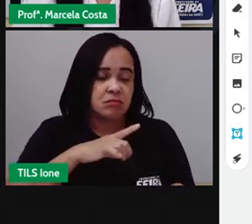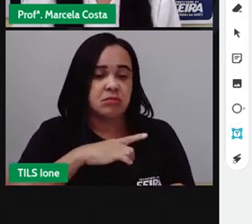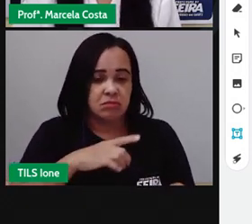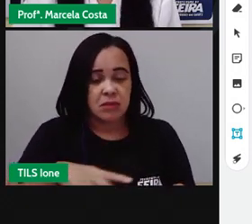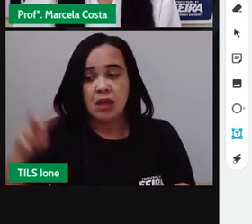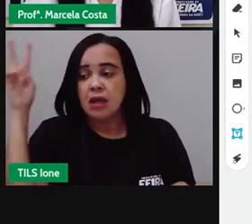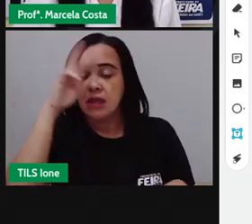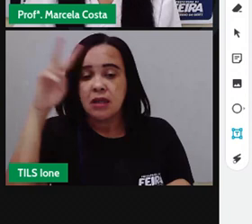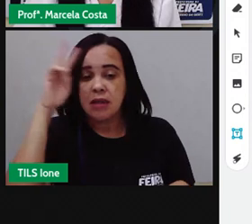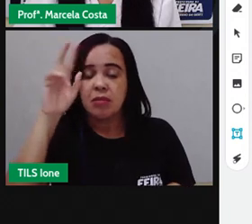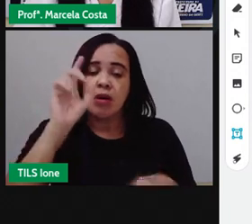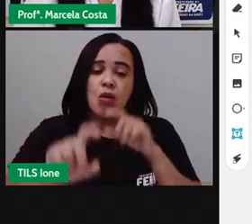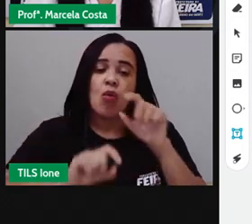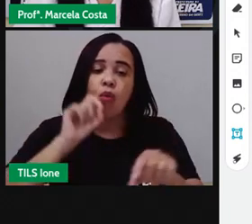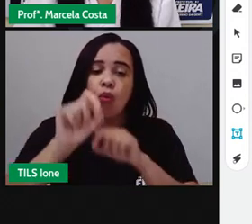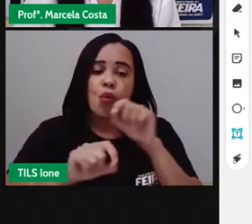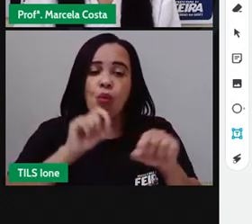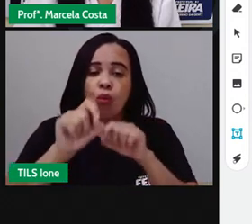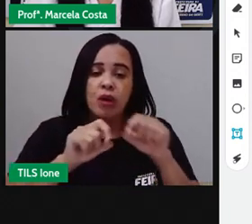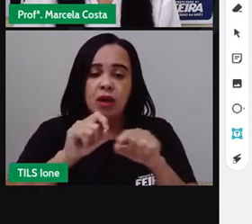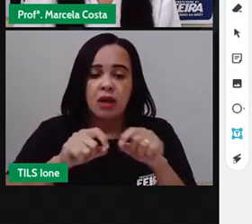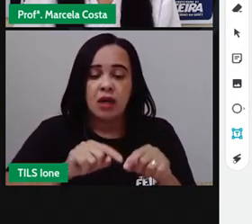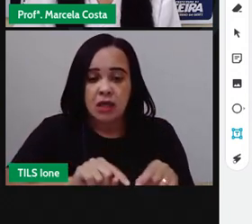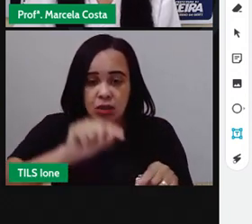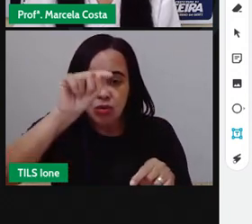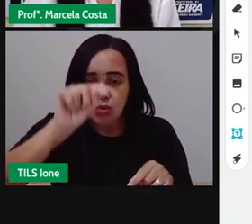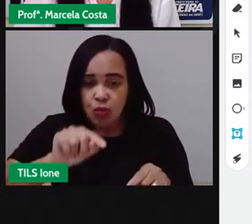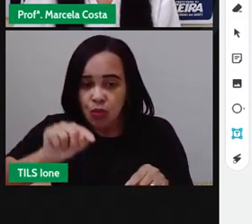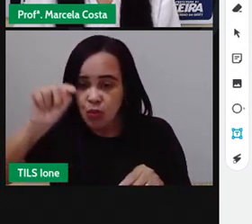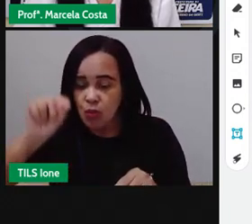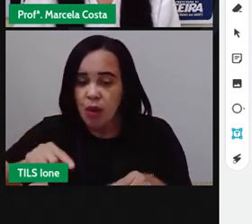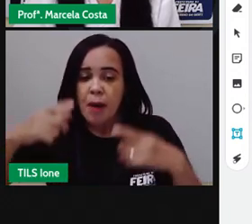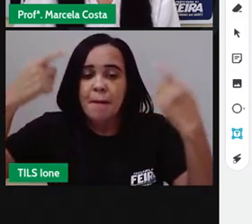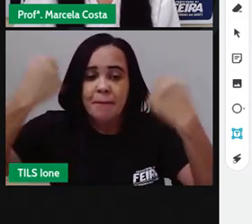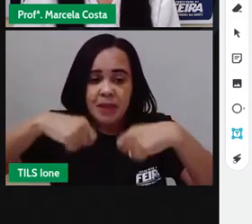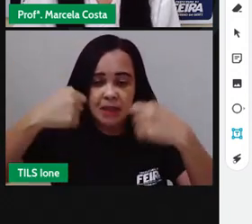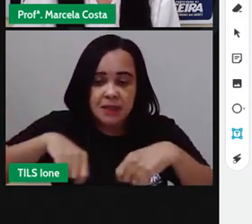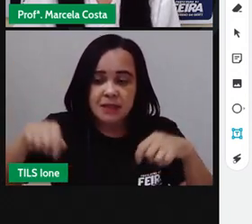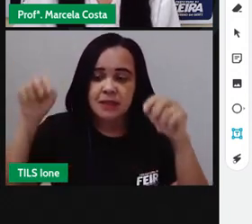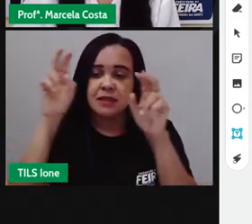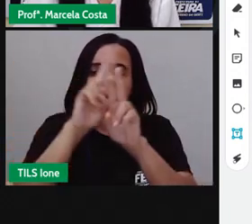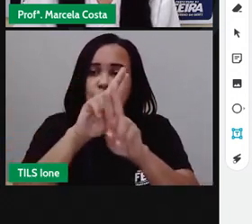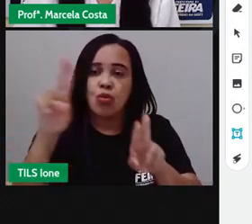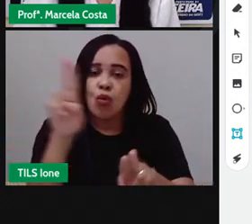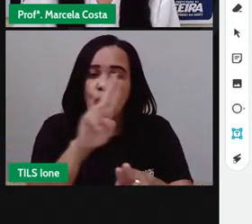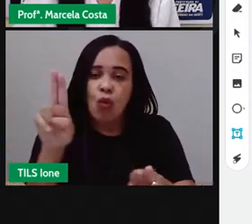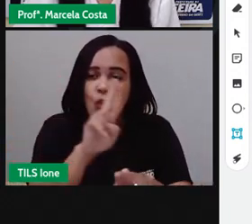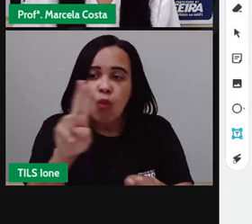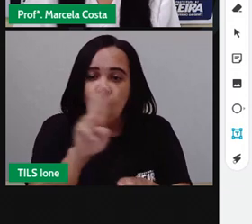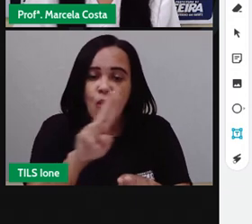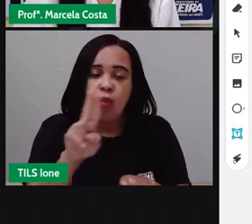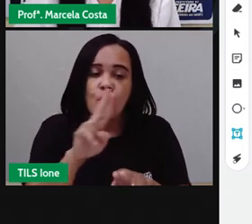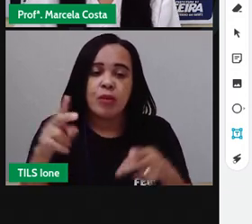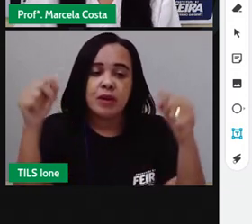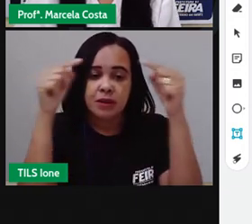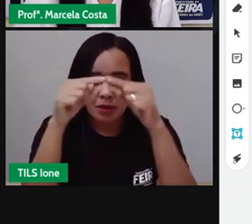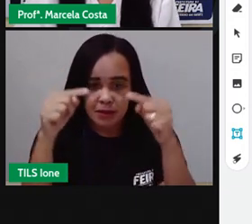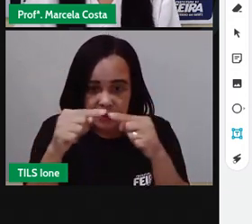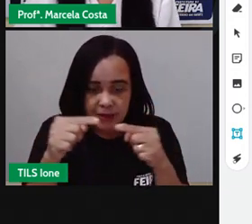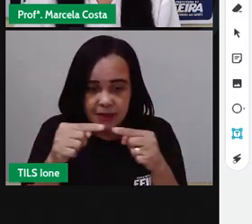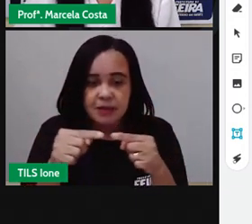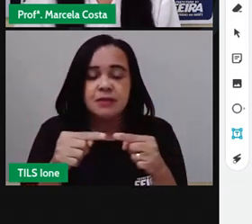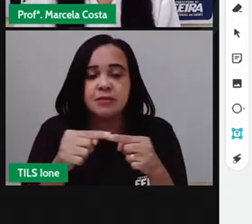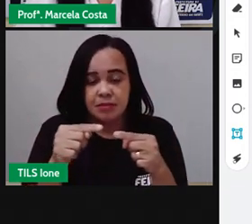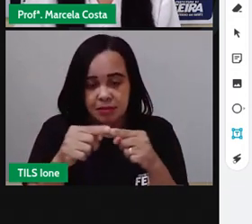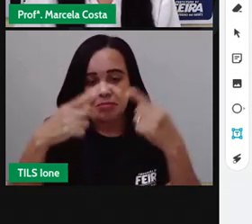lembrando crianças que num gráfico a gente também tem que colocar o título tá colocar aqui o título do